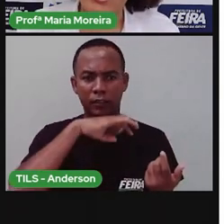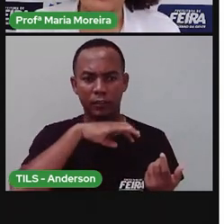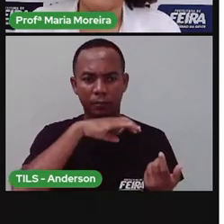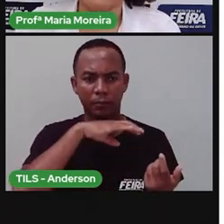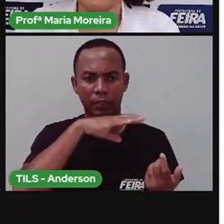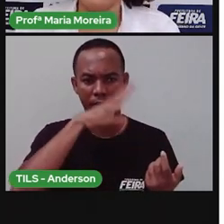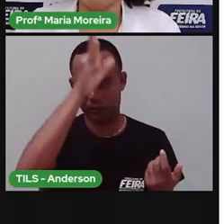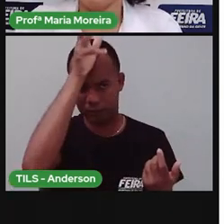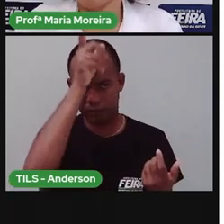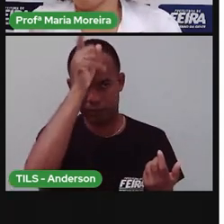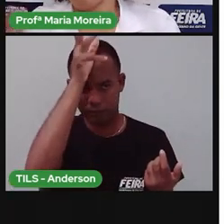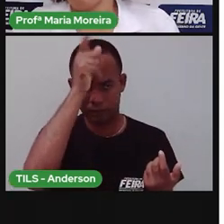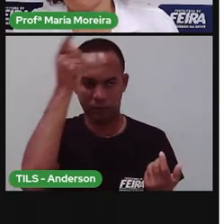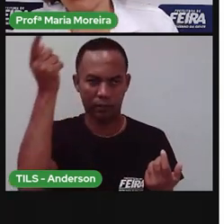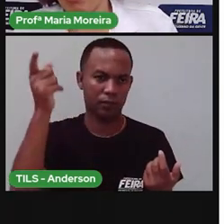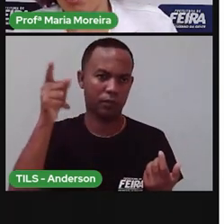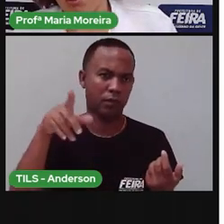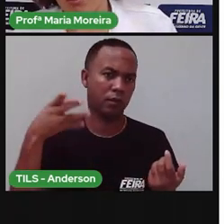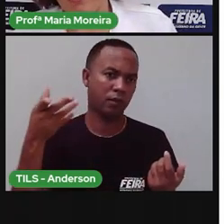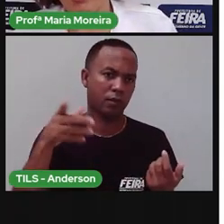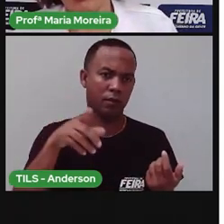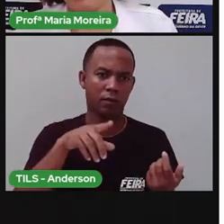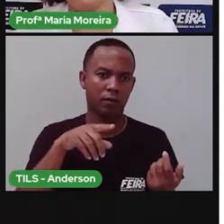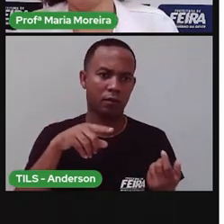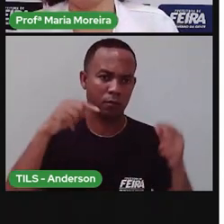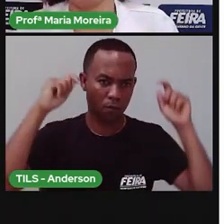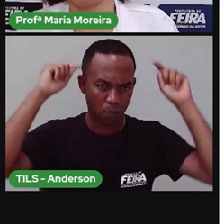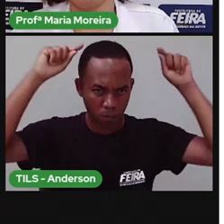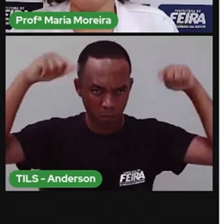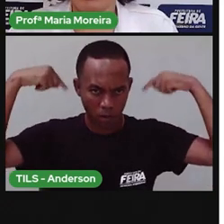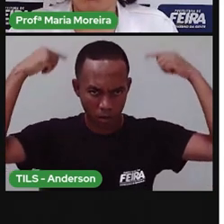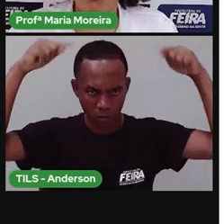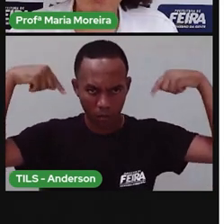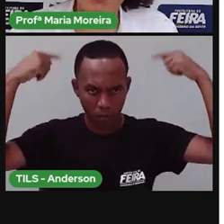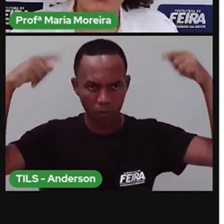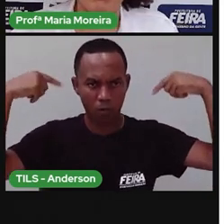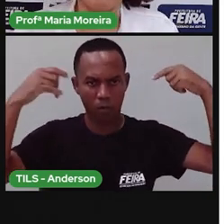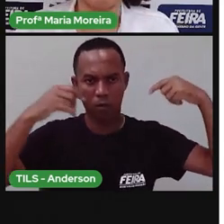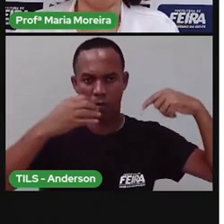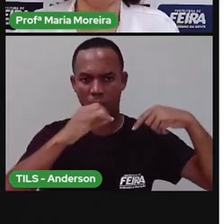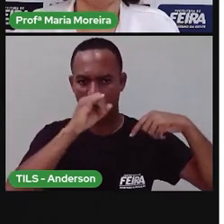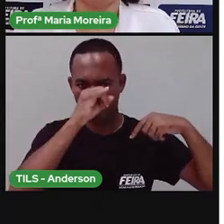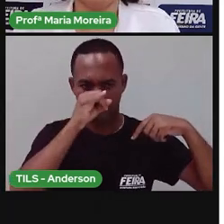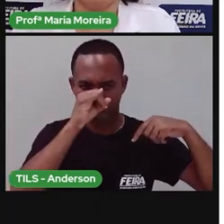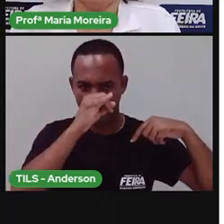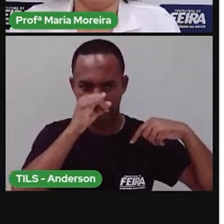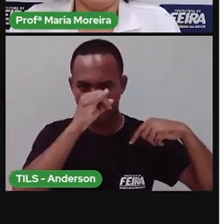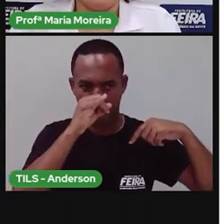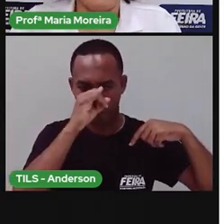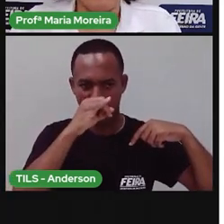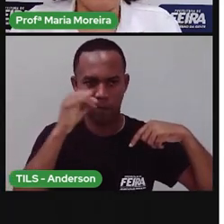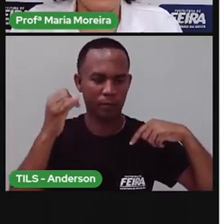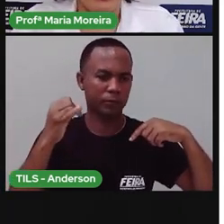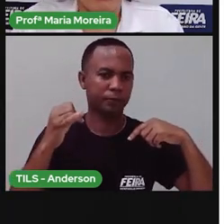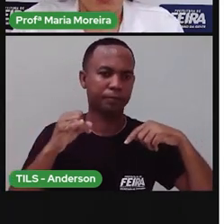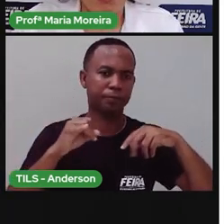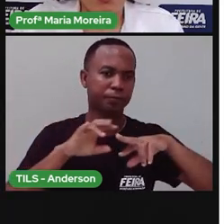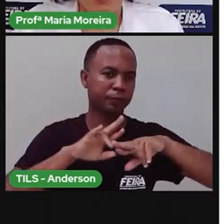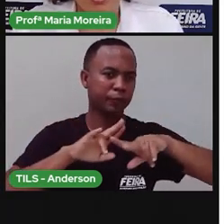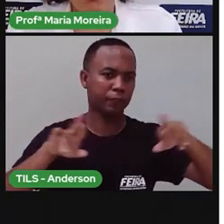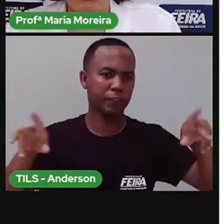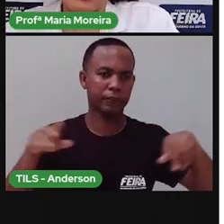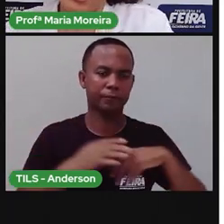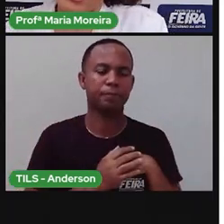galinha, né? Como o bode, como o porco. Então, assim, os seres